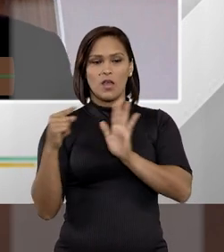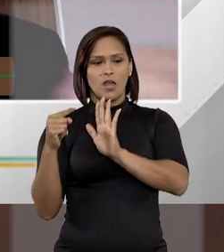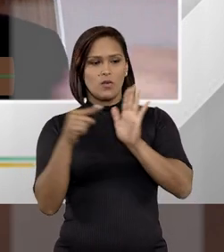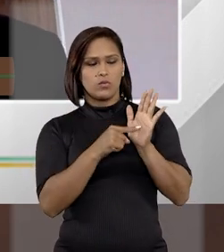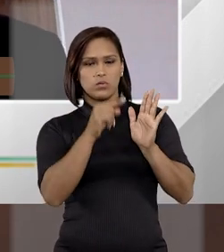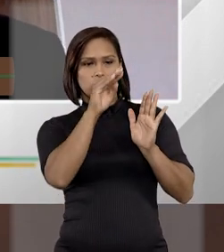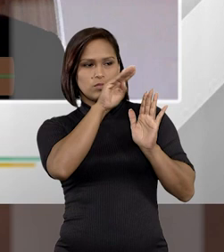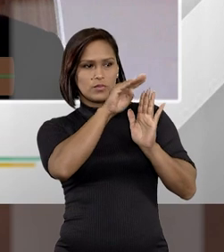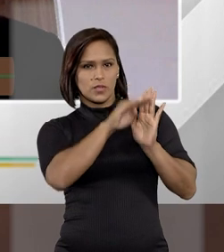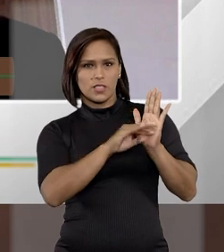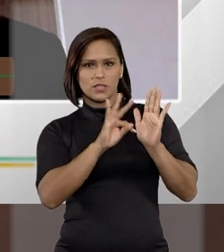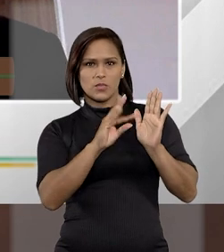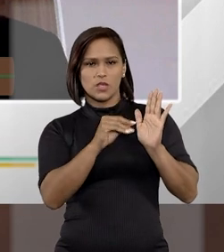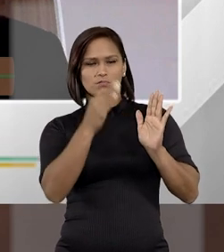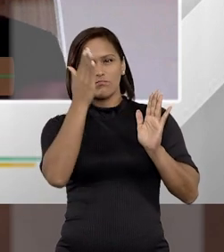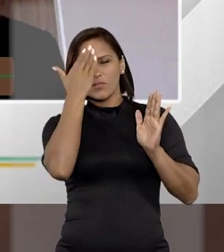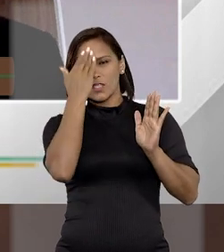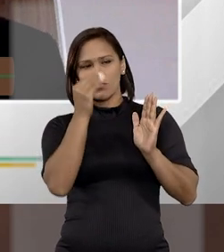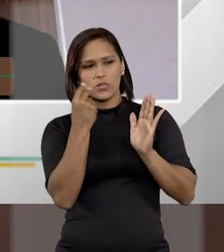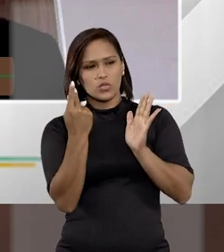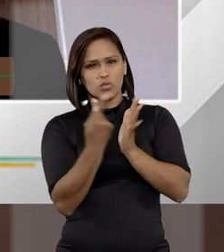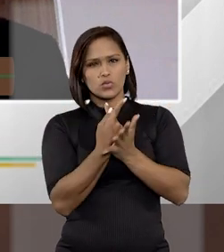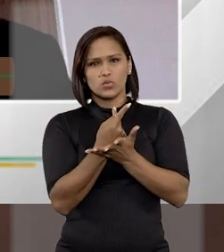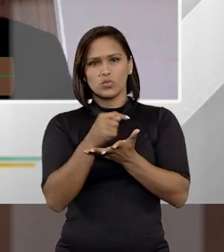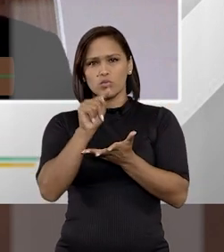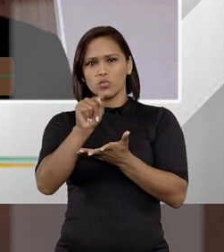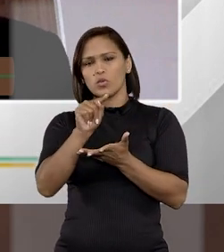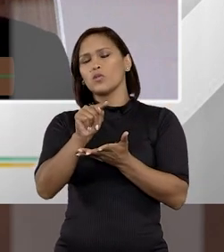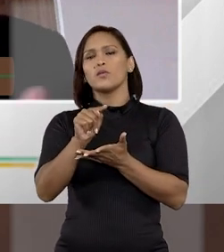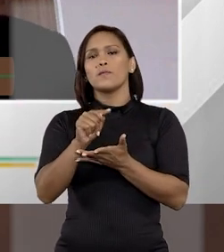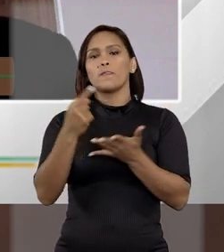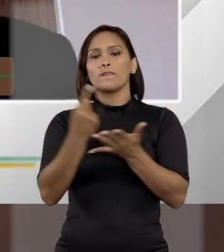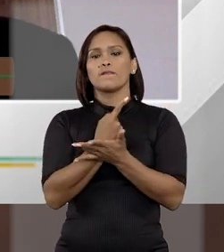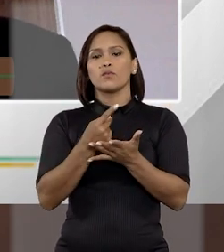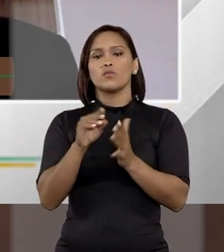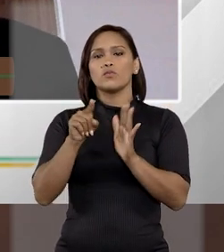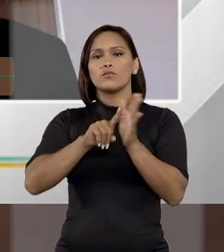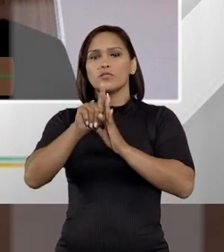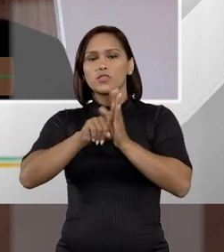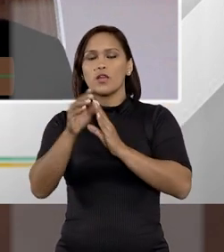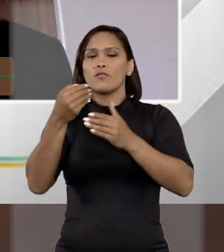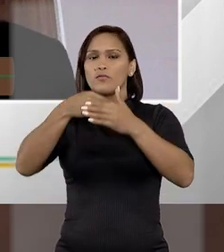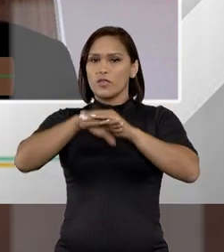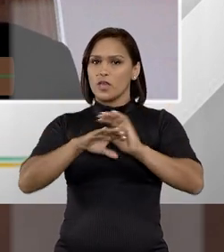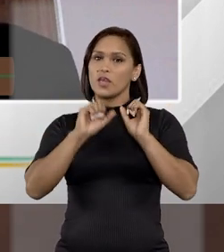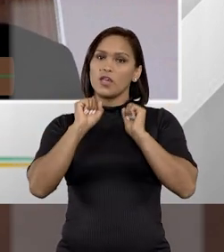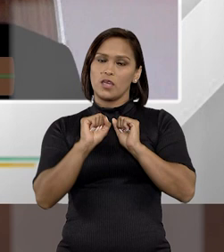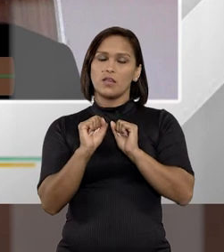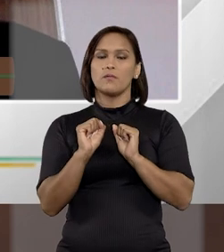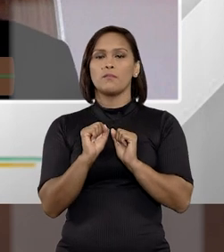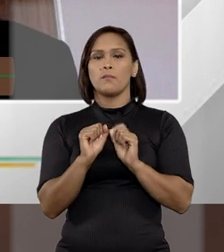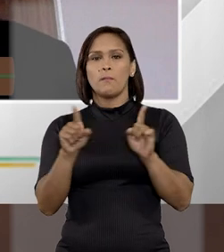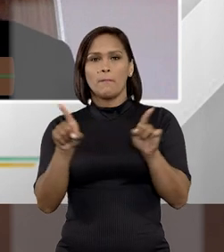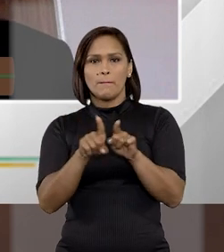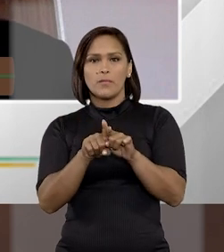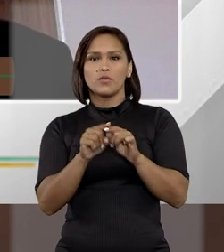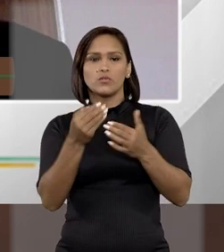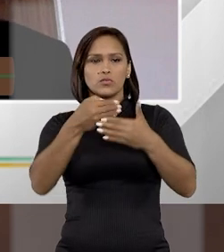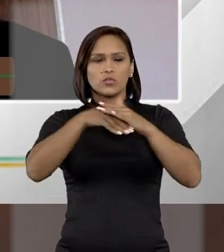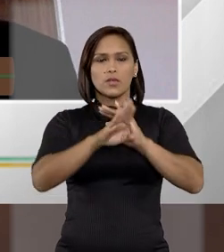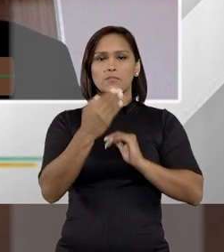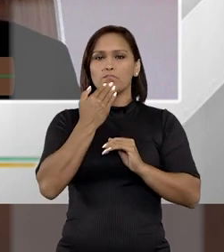receber a, a, tomar ciência de que aquele, aquele, os fatos investigados foram arquivados, ele também pode, então,